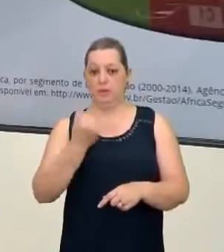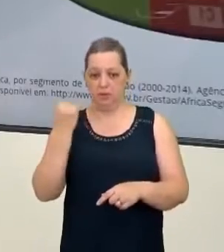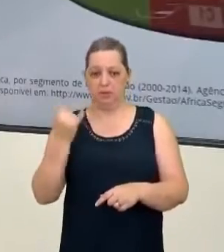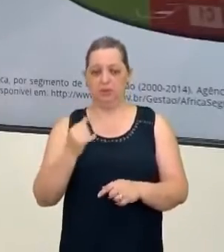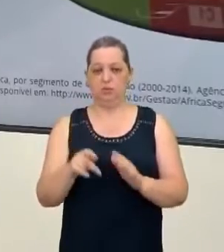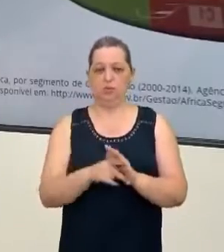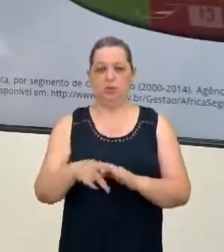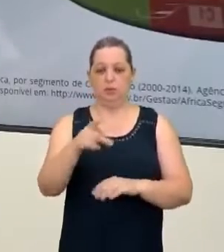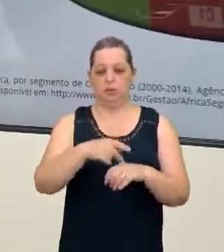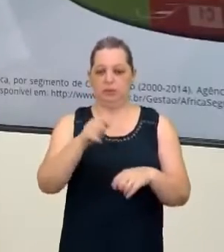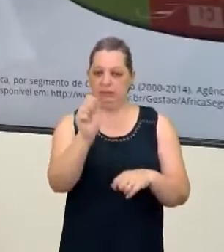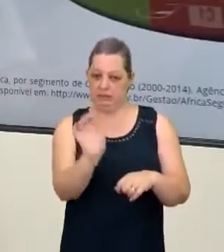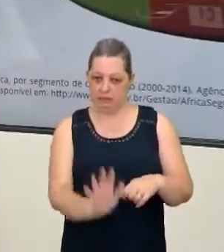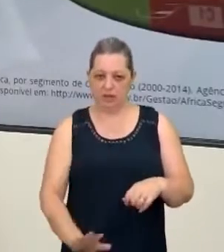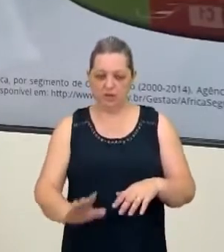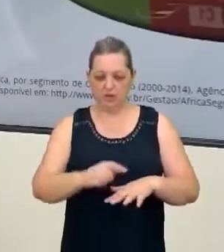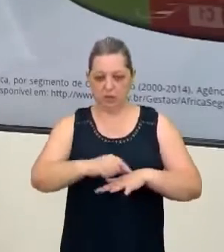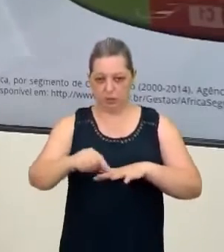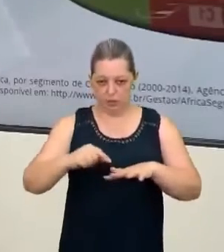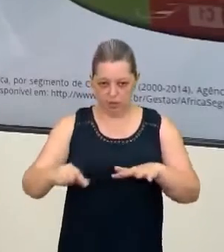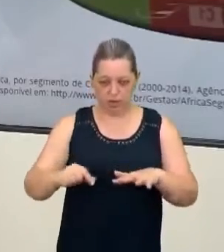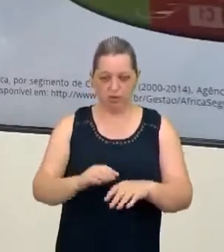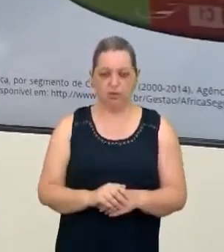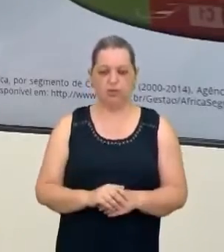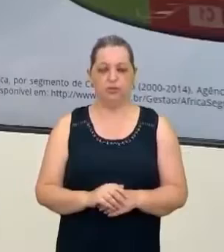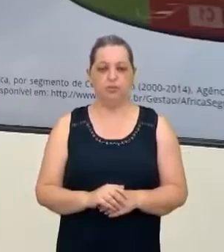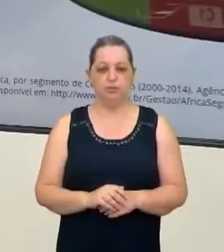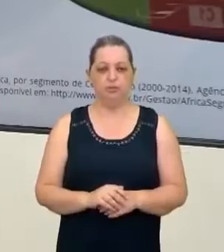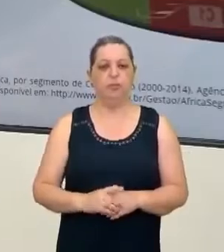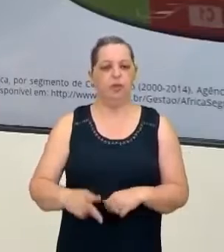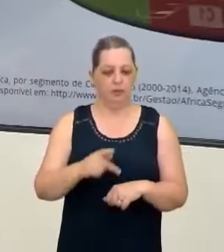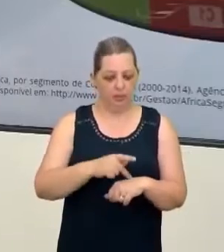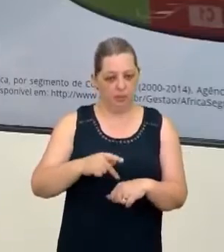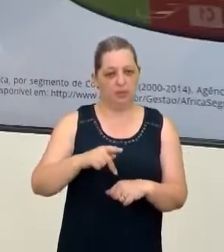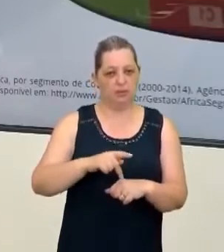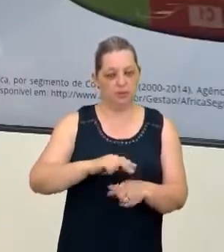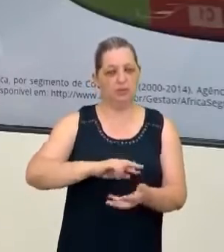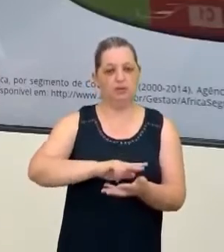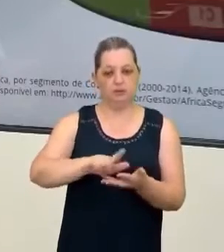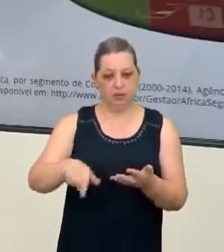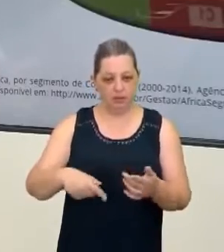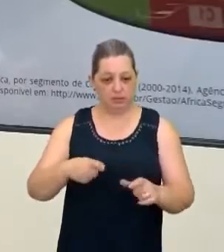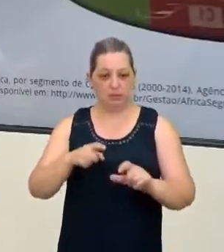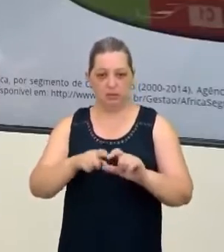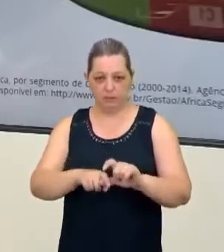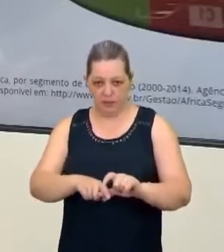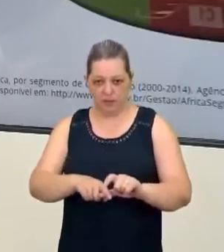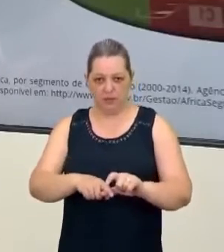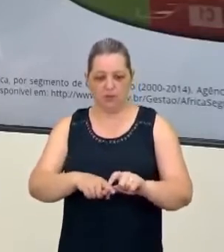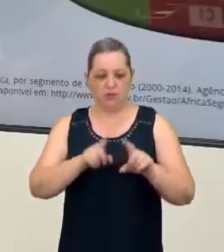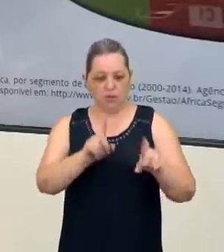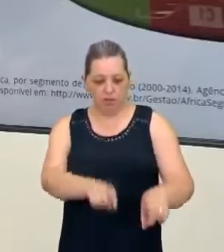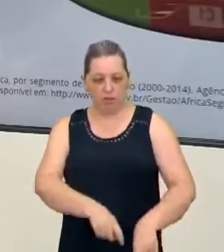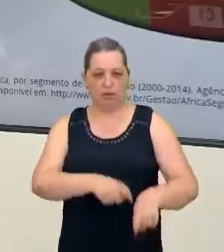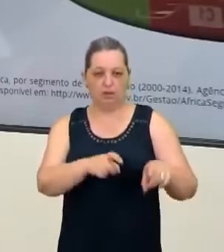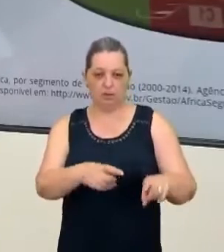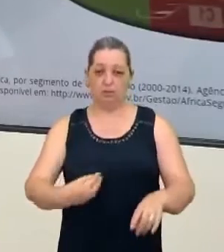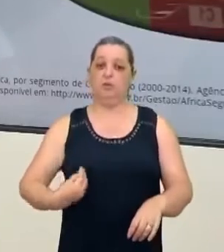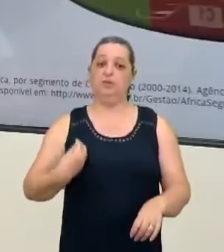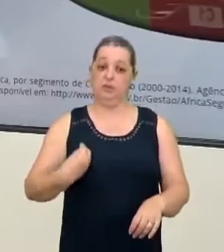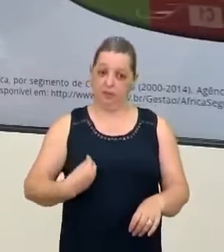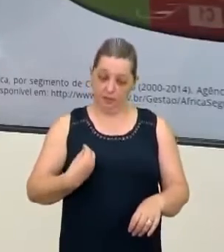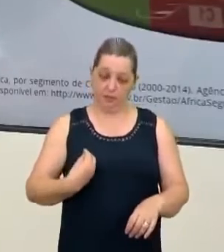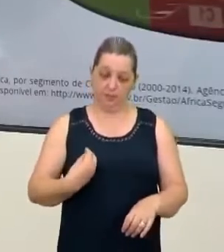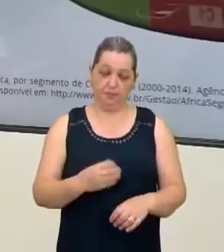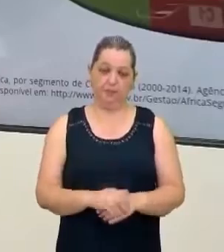africano, né, boa parte desses países, eles dependem da agricultura para viver e sobreviver,